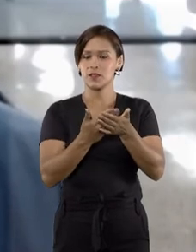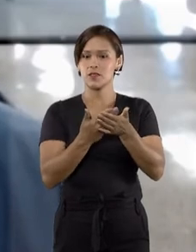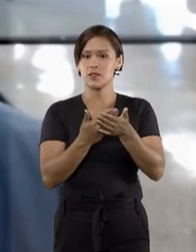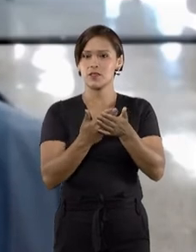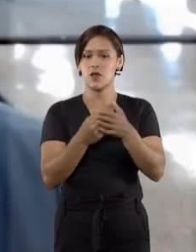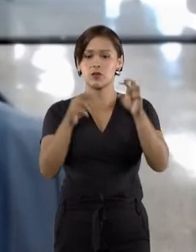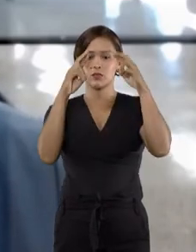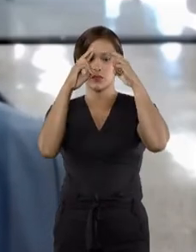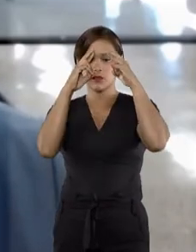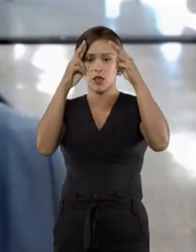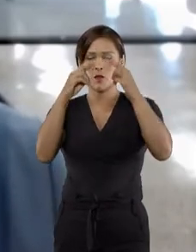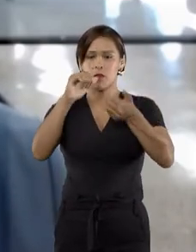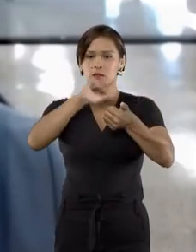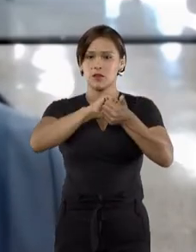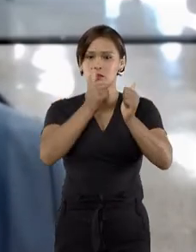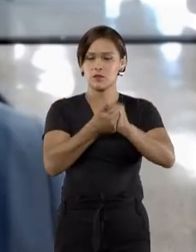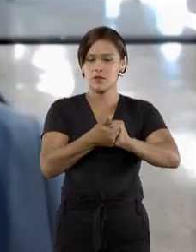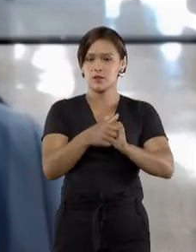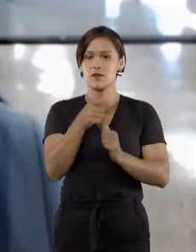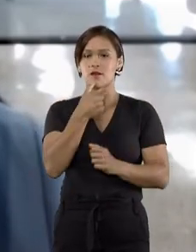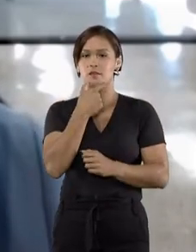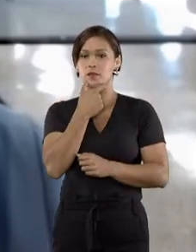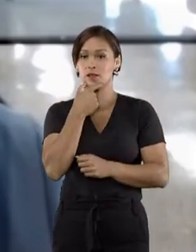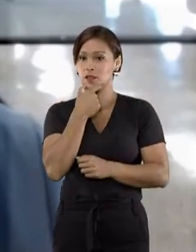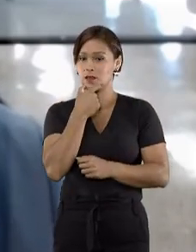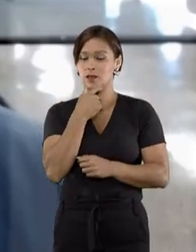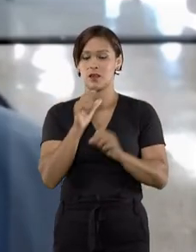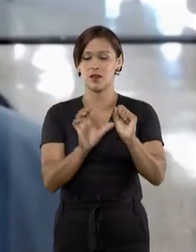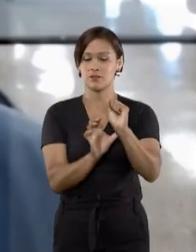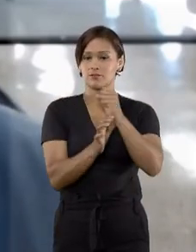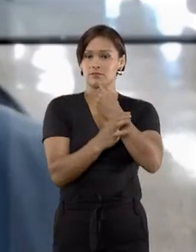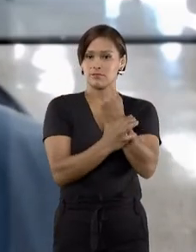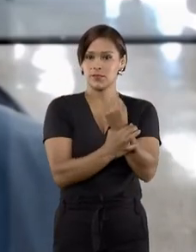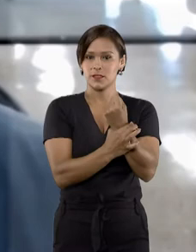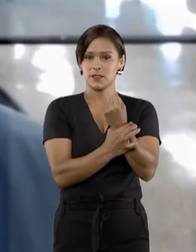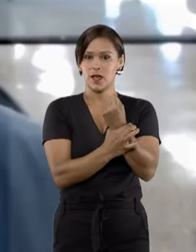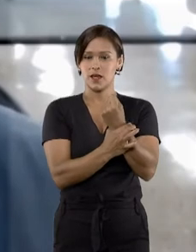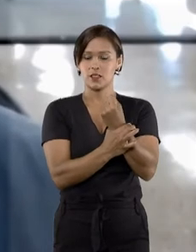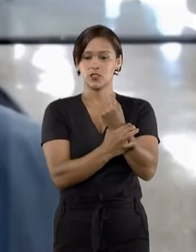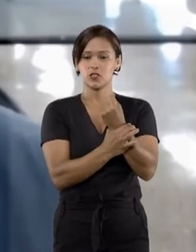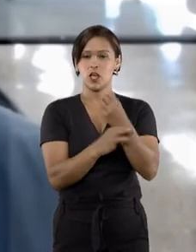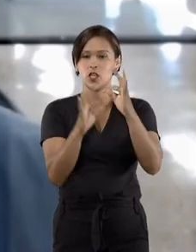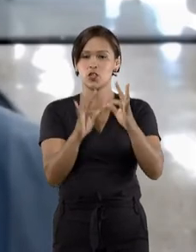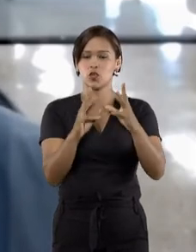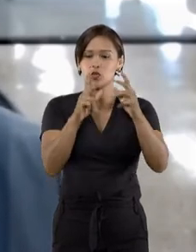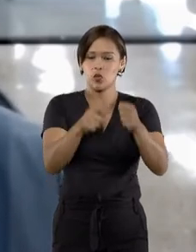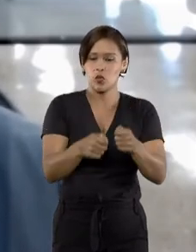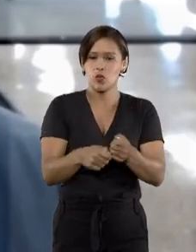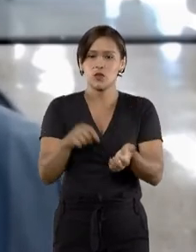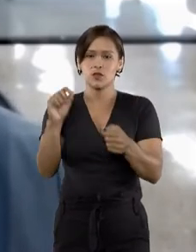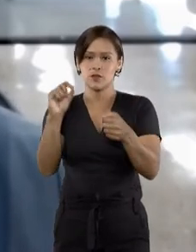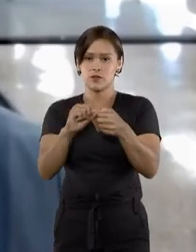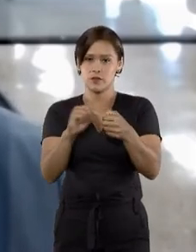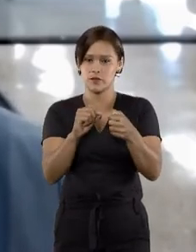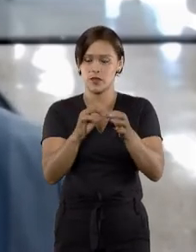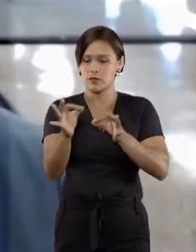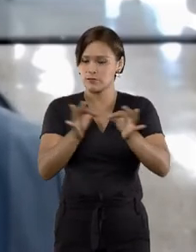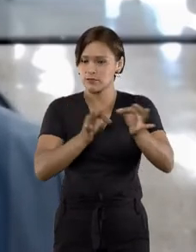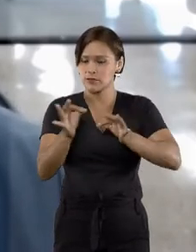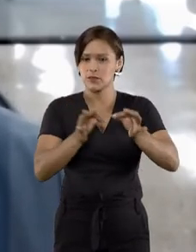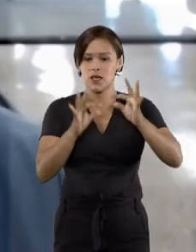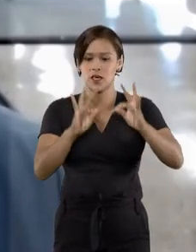dos comandos da Convenção Americana e garantir sua plena efetividade